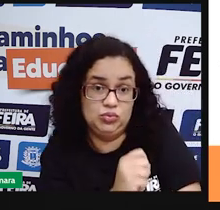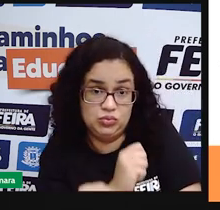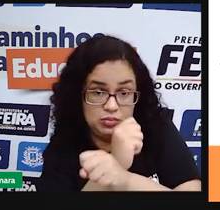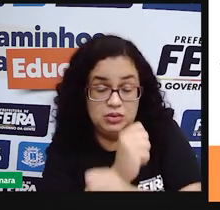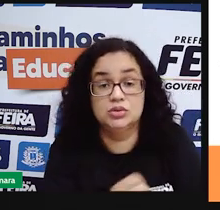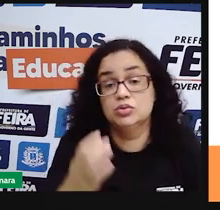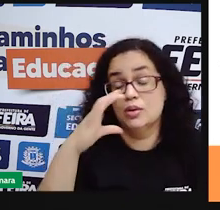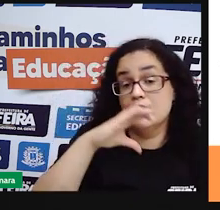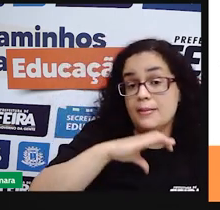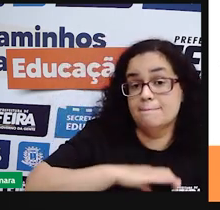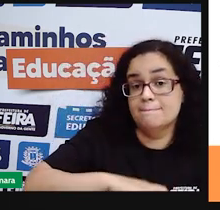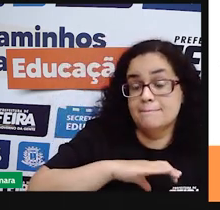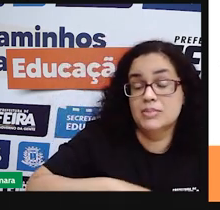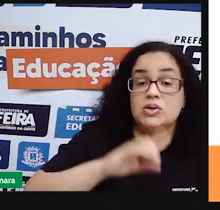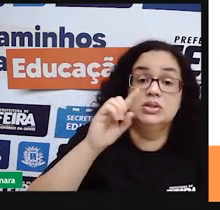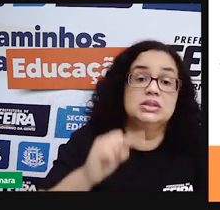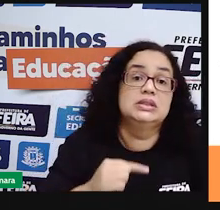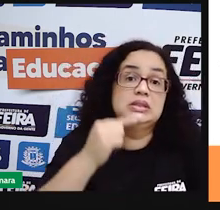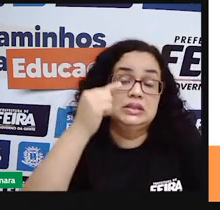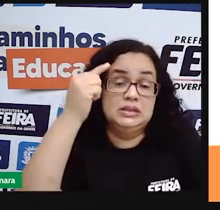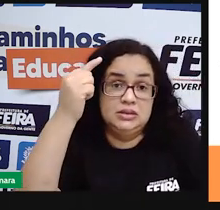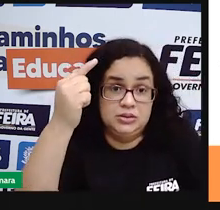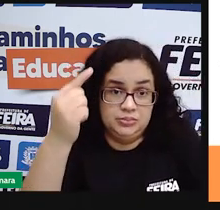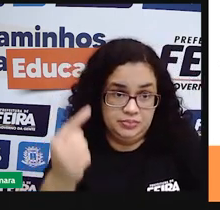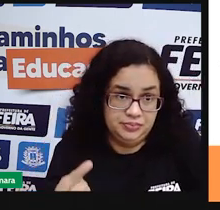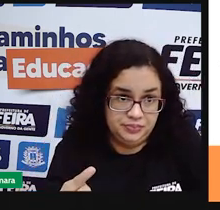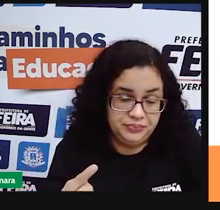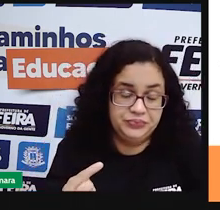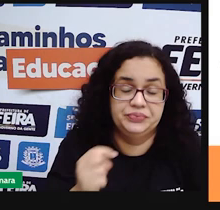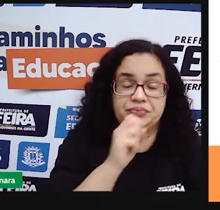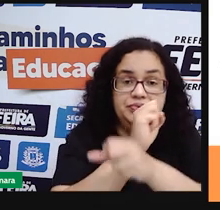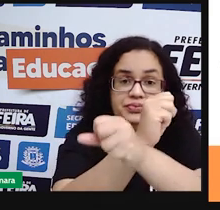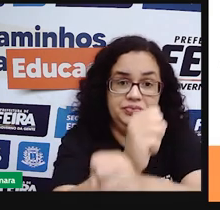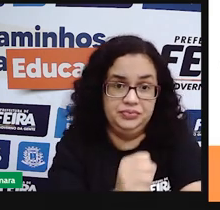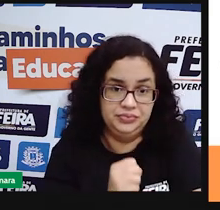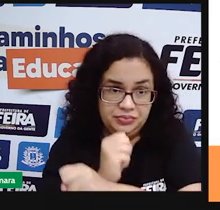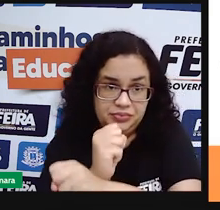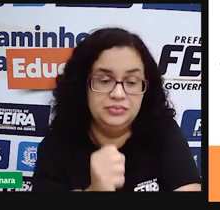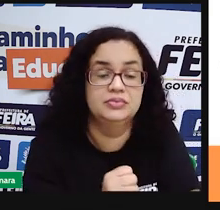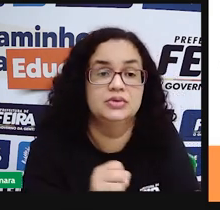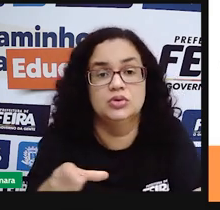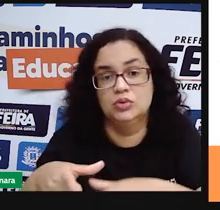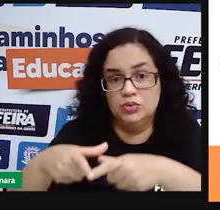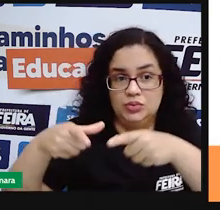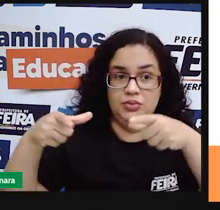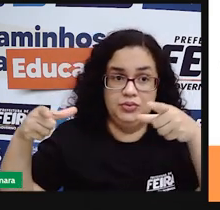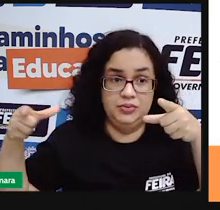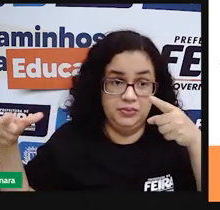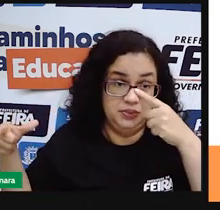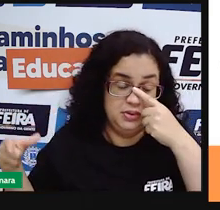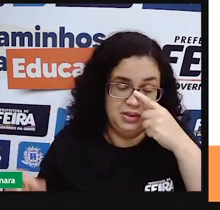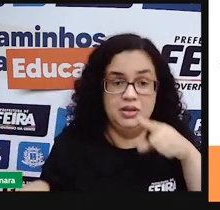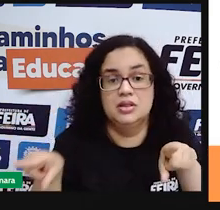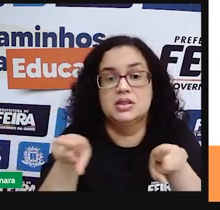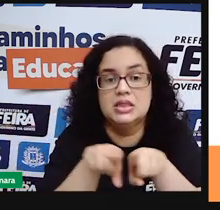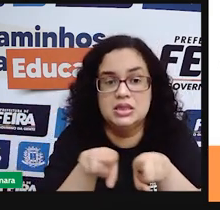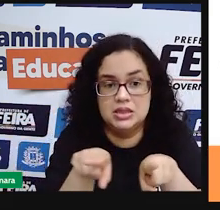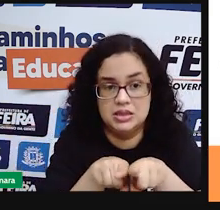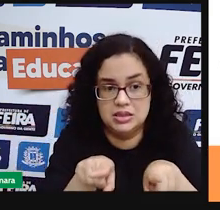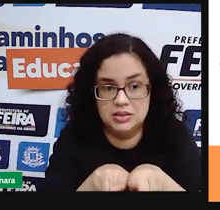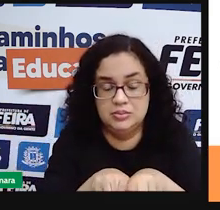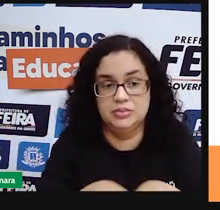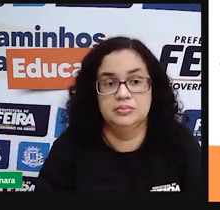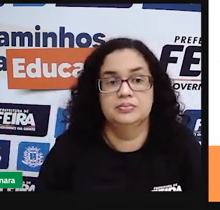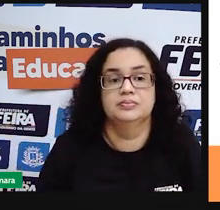e também depois no interior, né? Porque a exploração ela se estendeu aí pras terras também do interior além